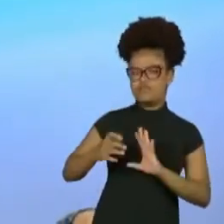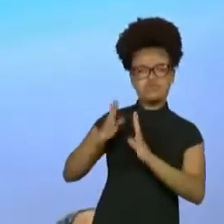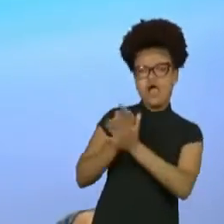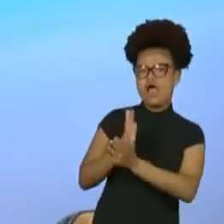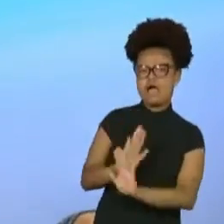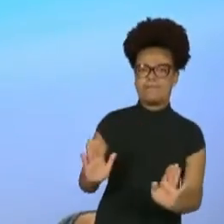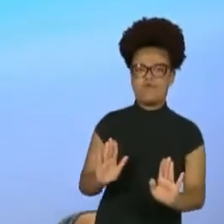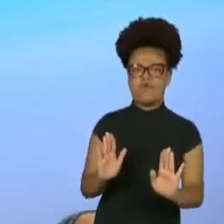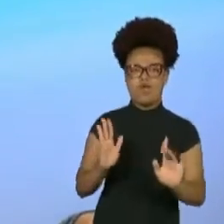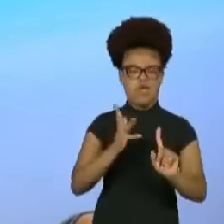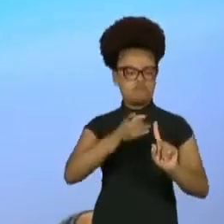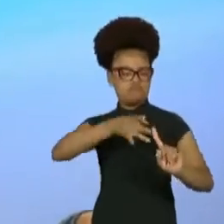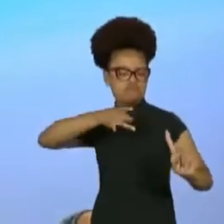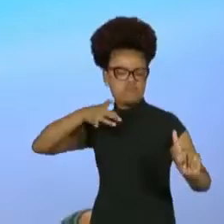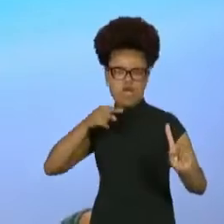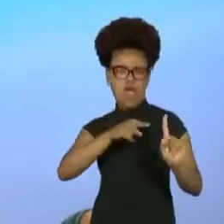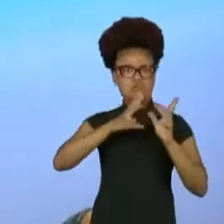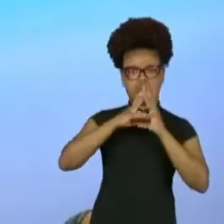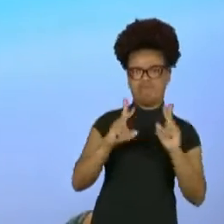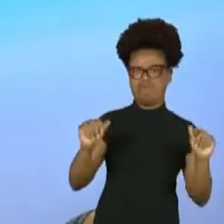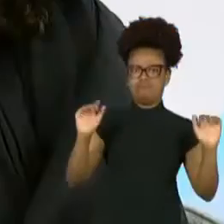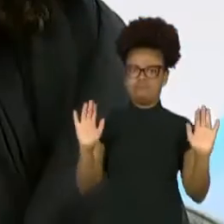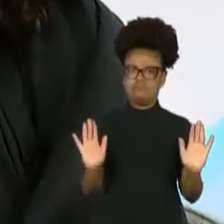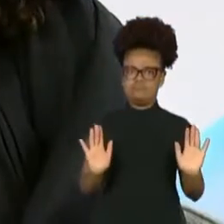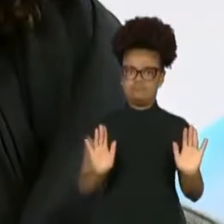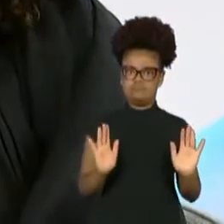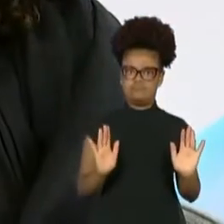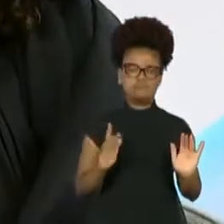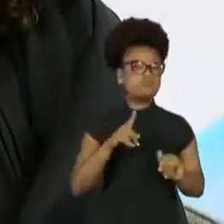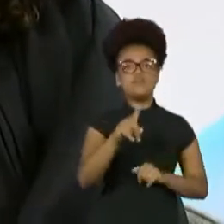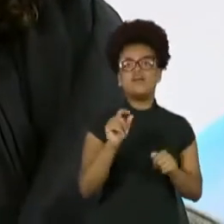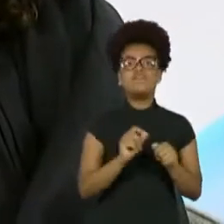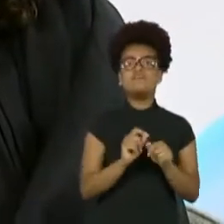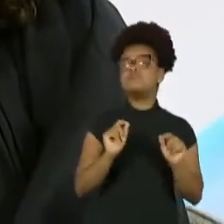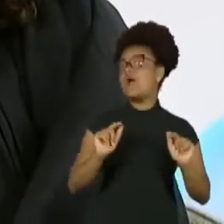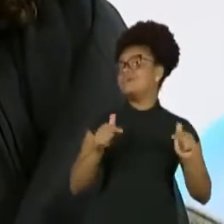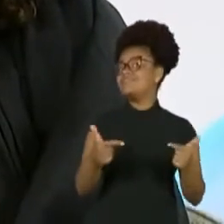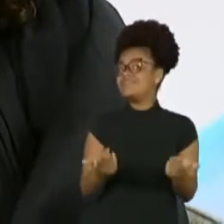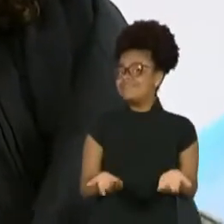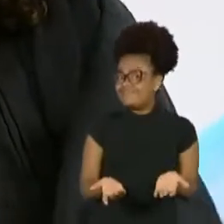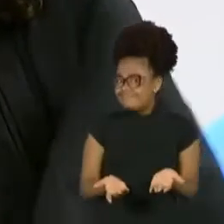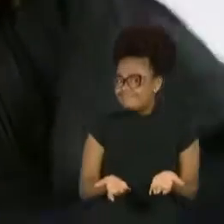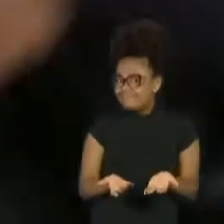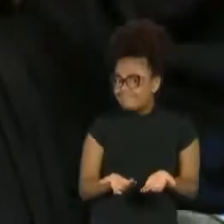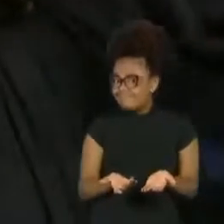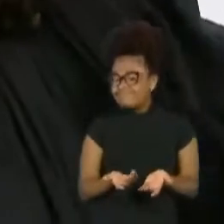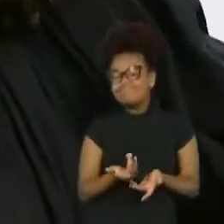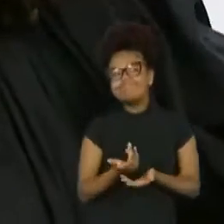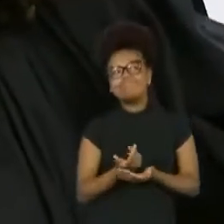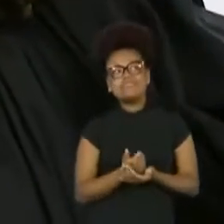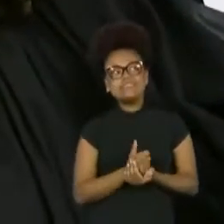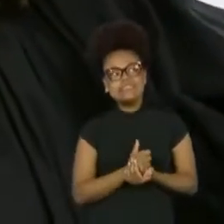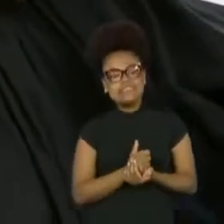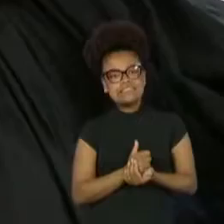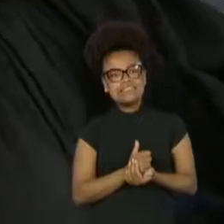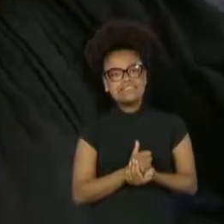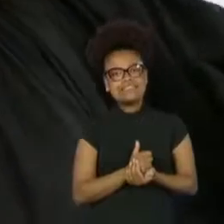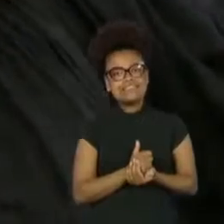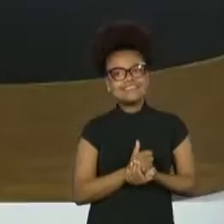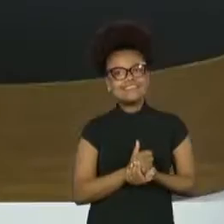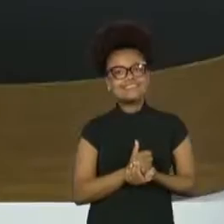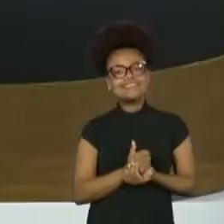nada disso no Brasil, o que você faria? O que eu faria? Tomaria um porro de felicidade.